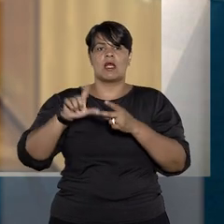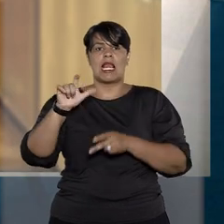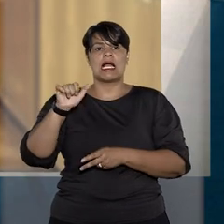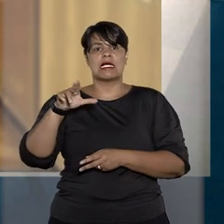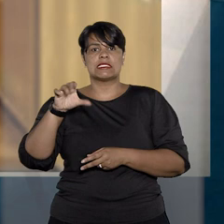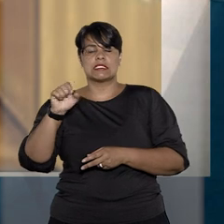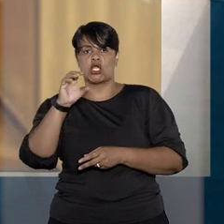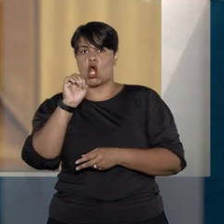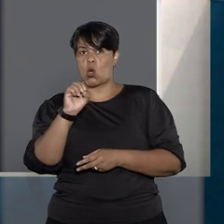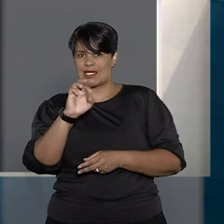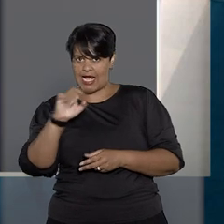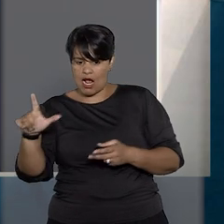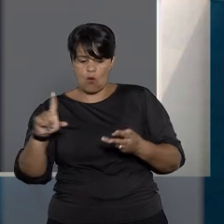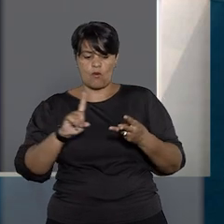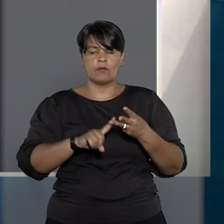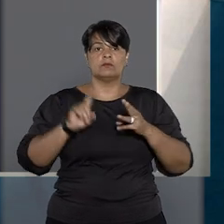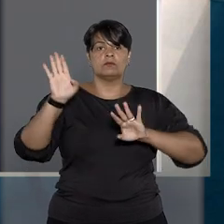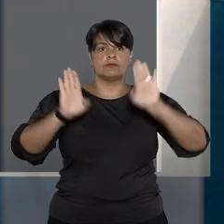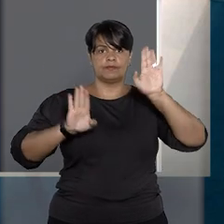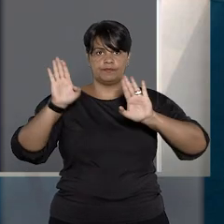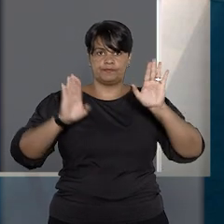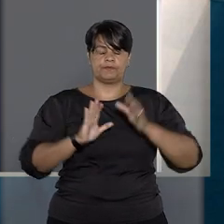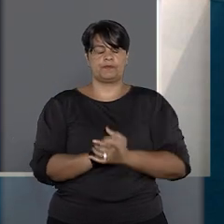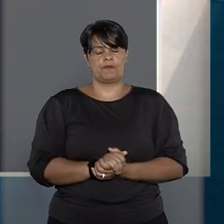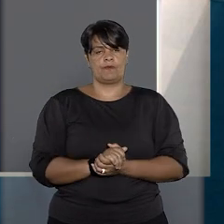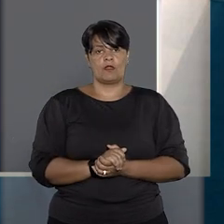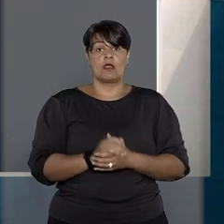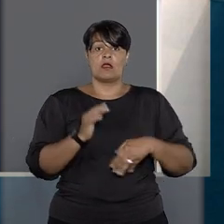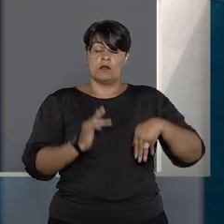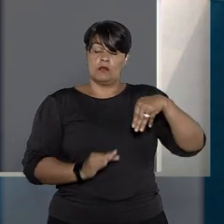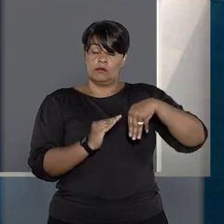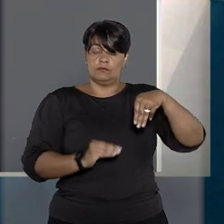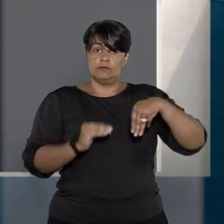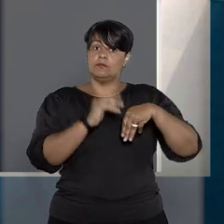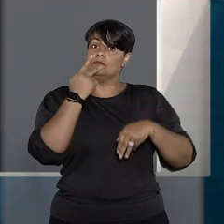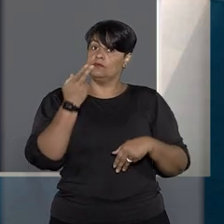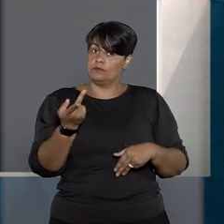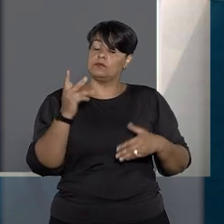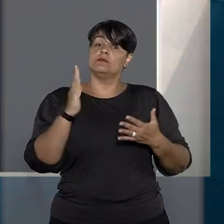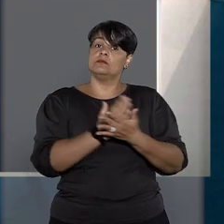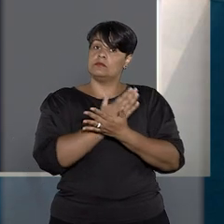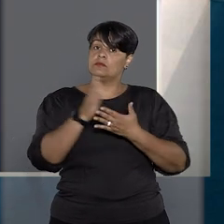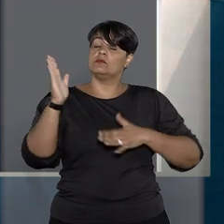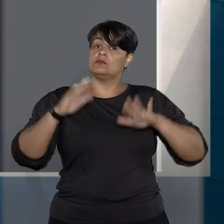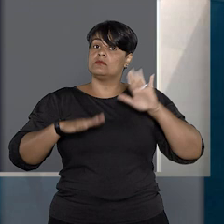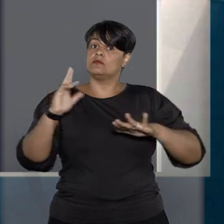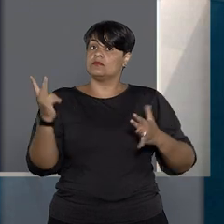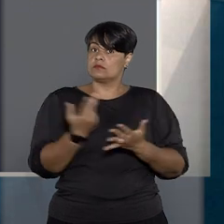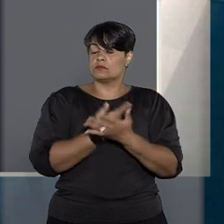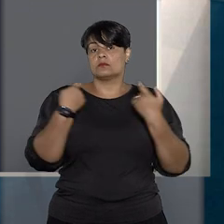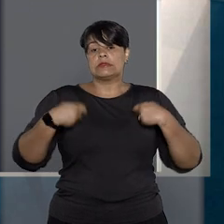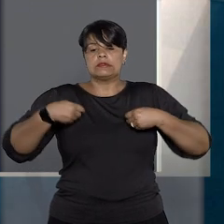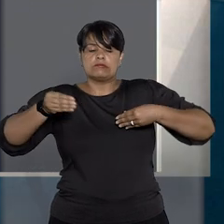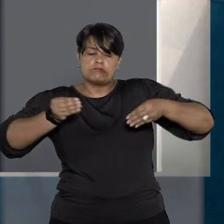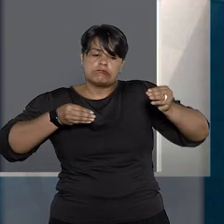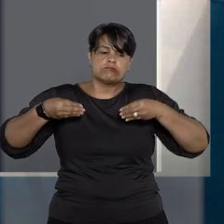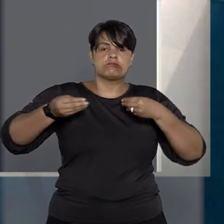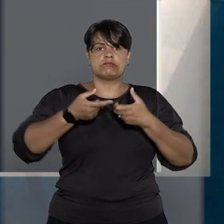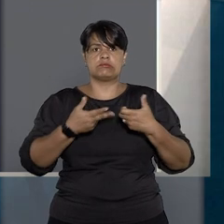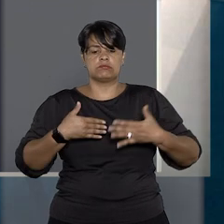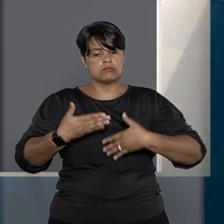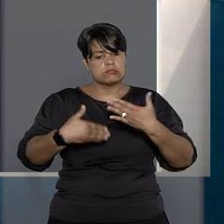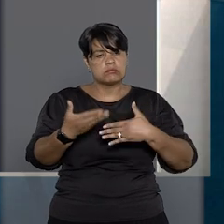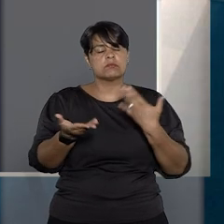fechadas e pregão. O ministro entendeu, no entanto, que em alguns casos pode ser necessário flexibilizar o procedimento